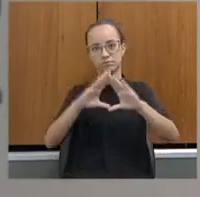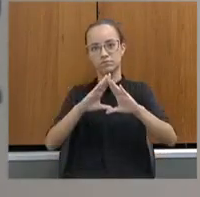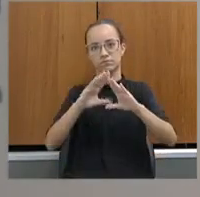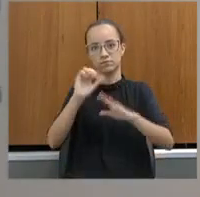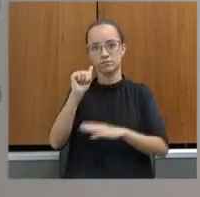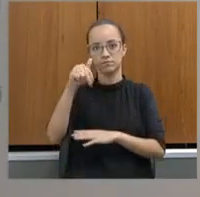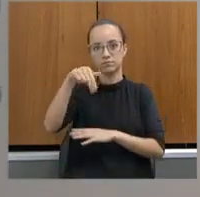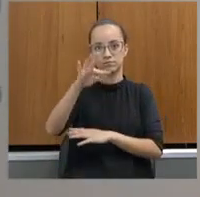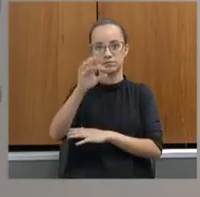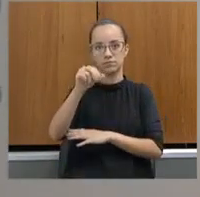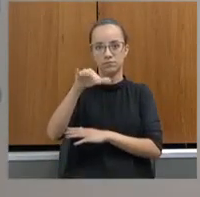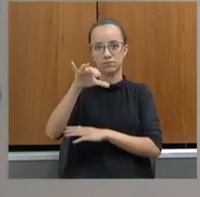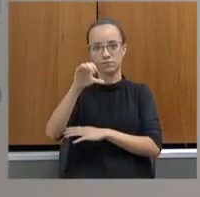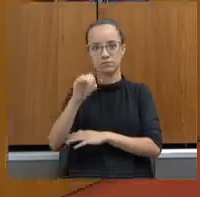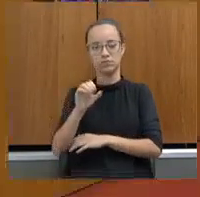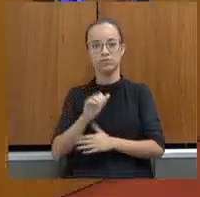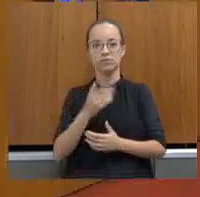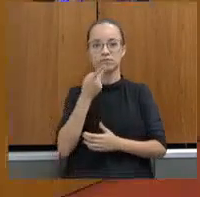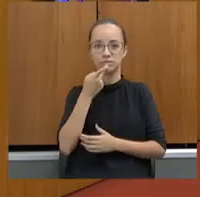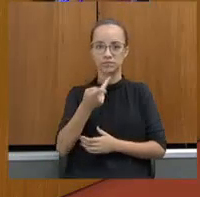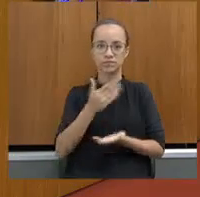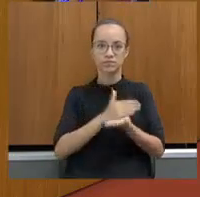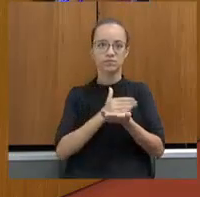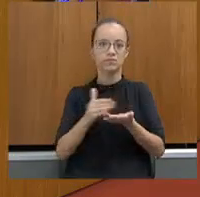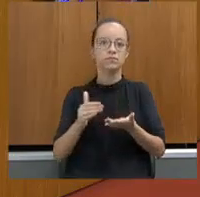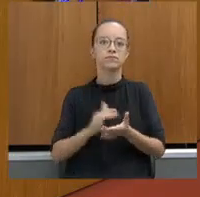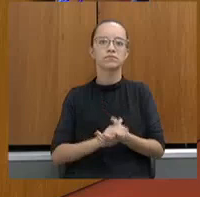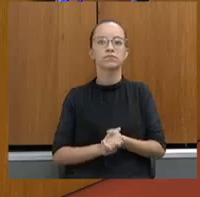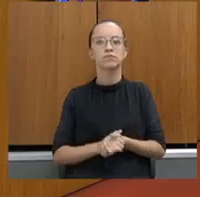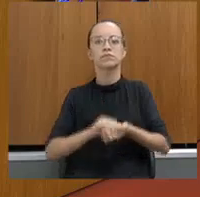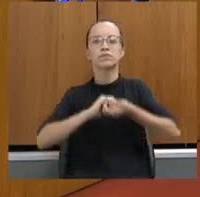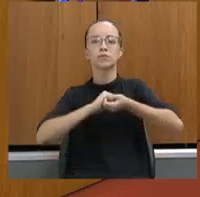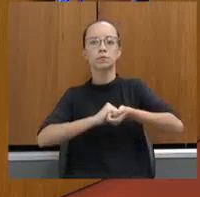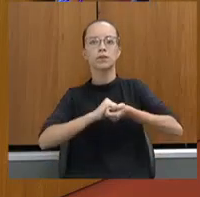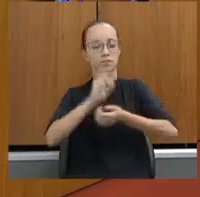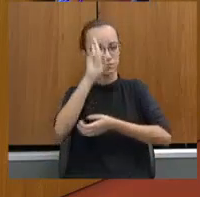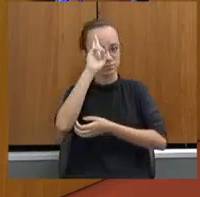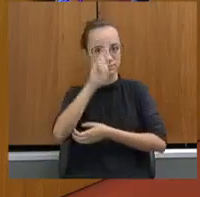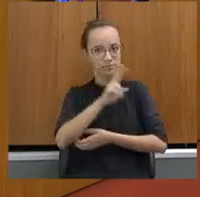Carlos Arantes, deseja fazer uso da palavra. Vou cumprimentar nosso presidente.